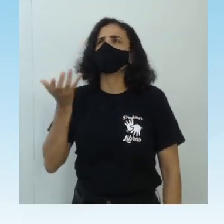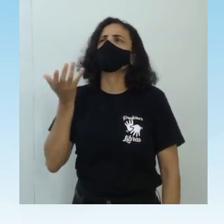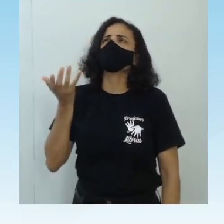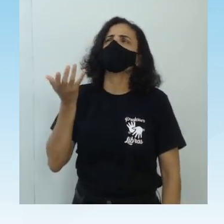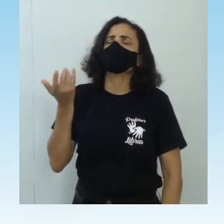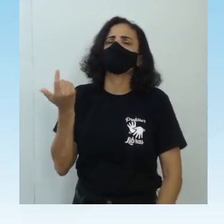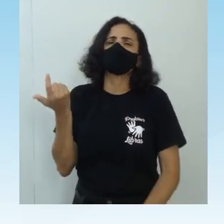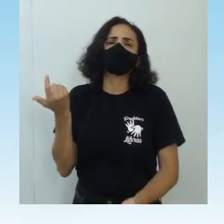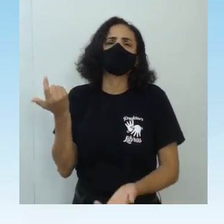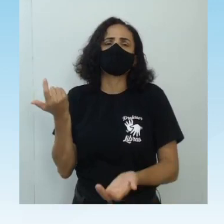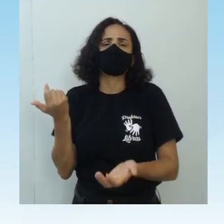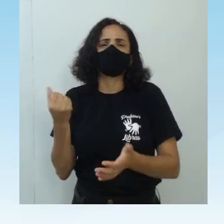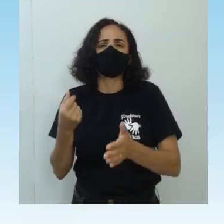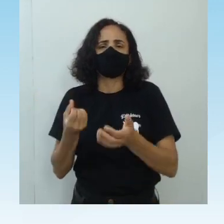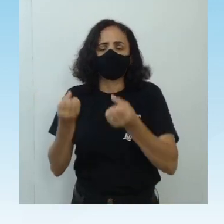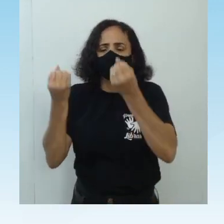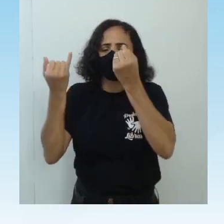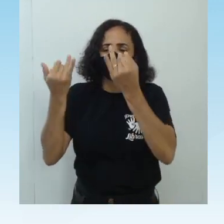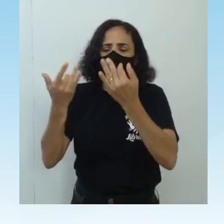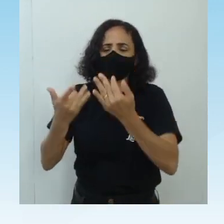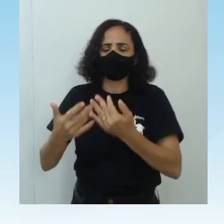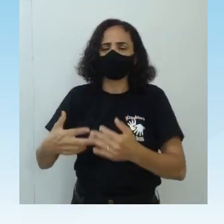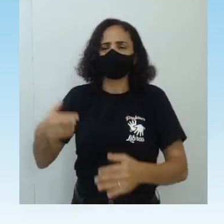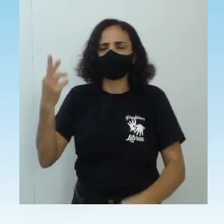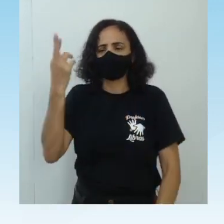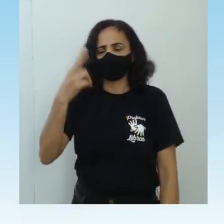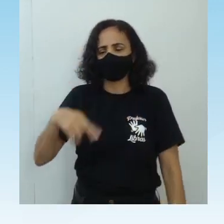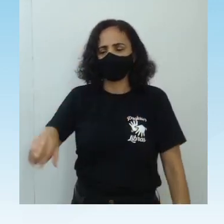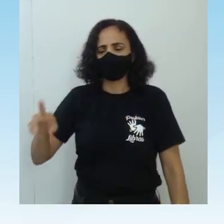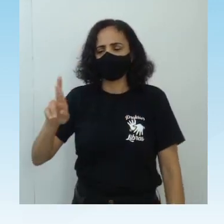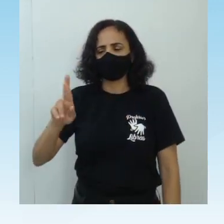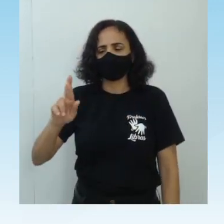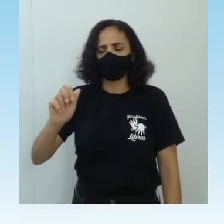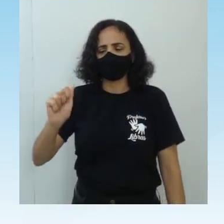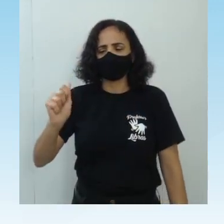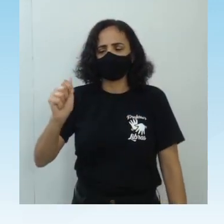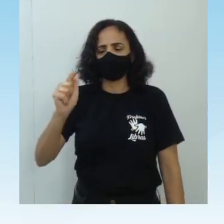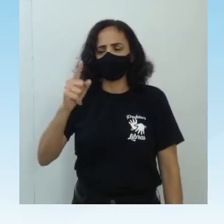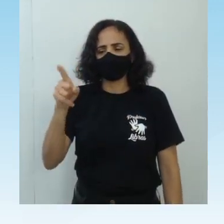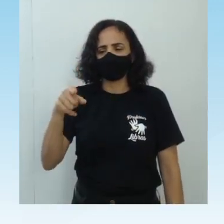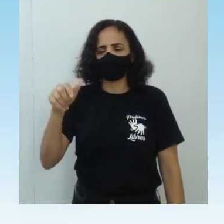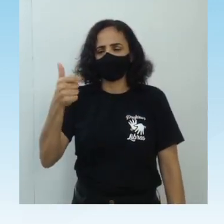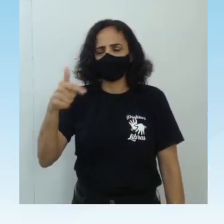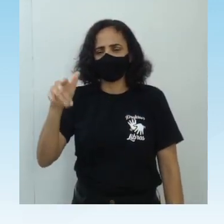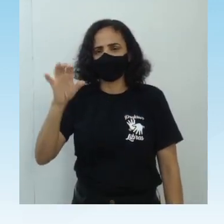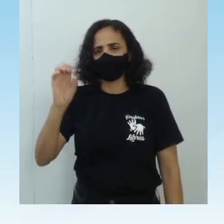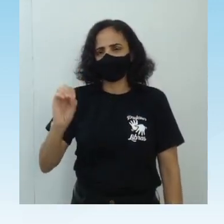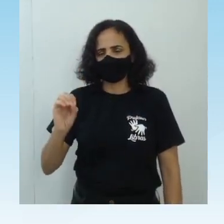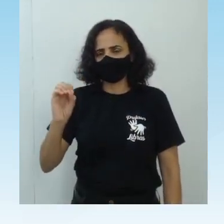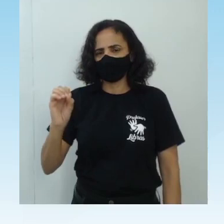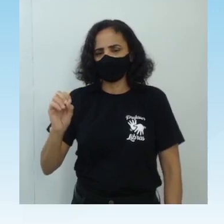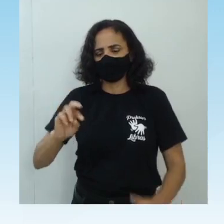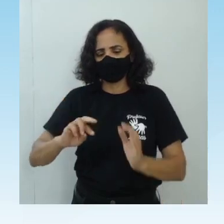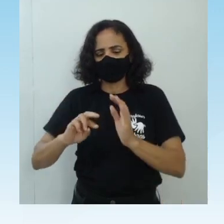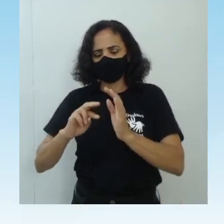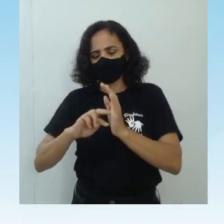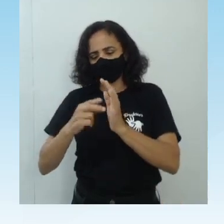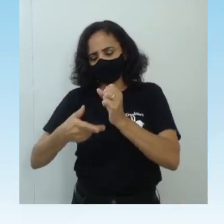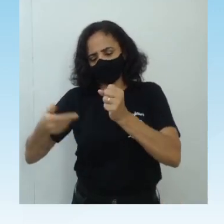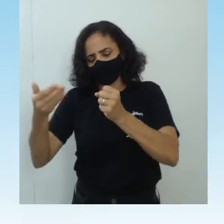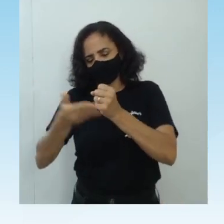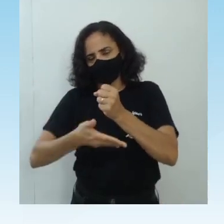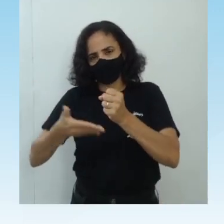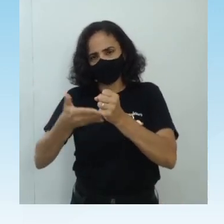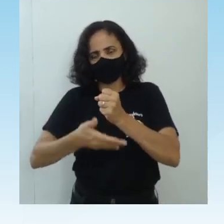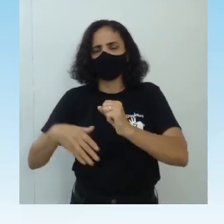explicação racional. Veja que a palavra razão seria a base de todo esse conceito de